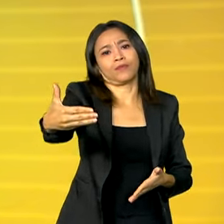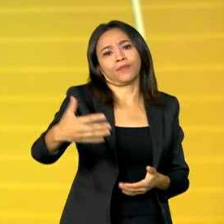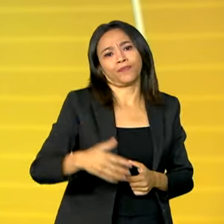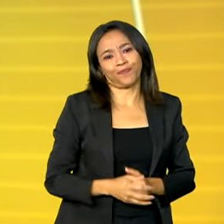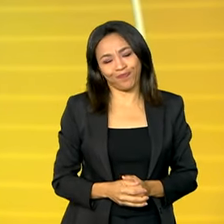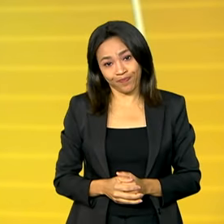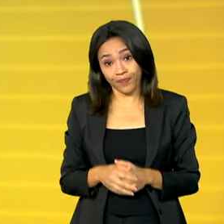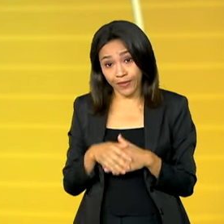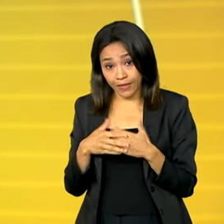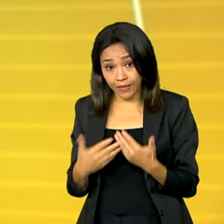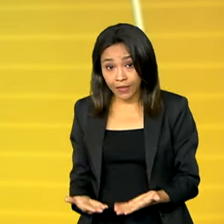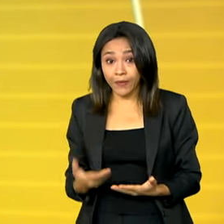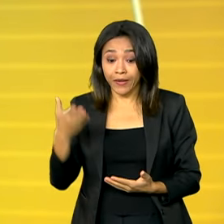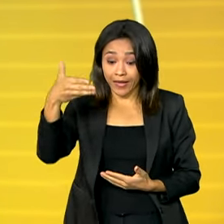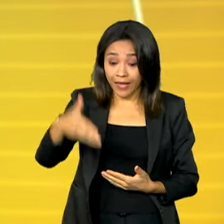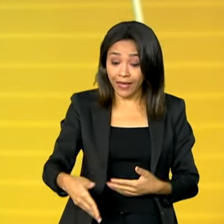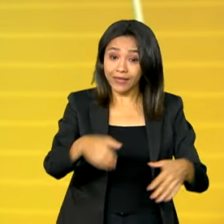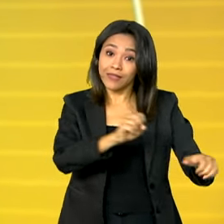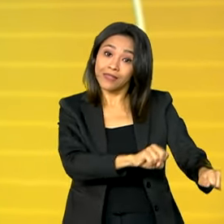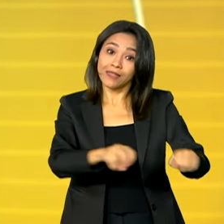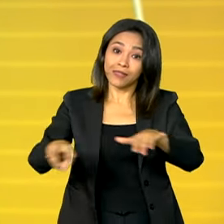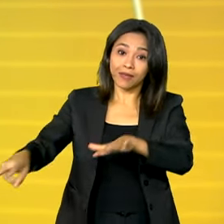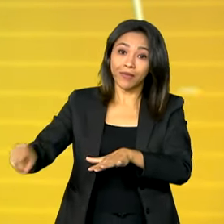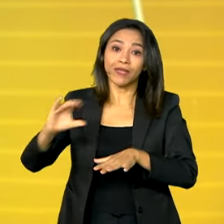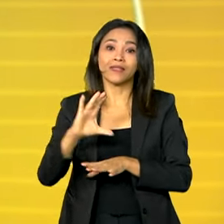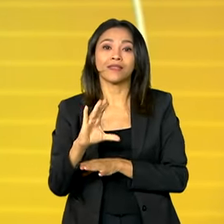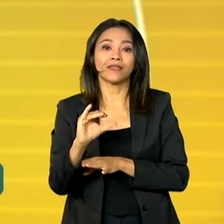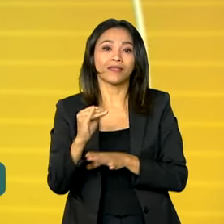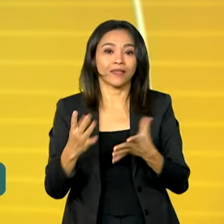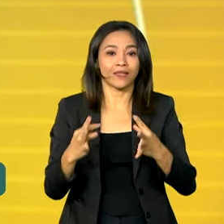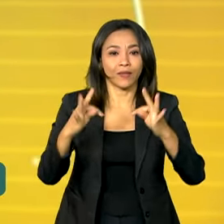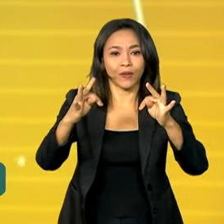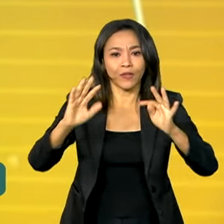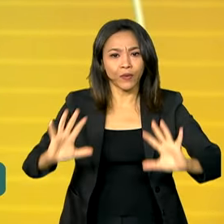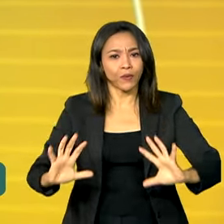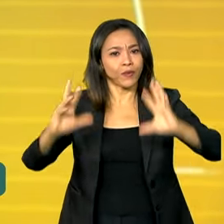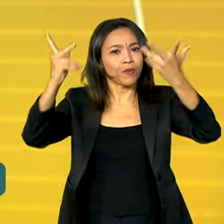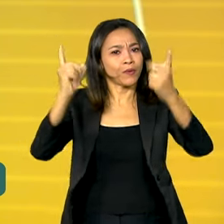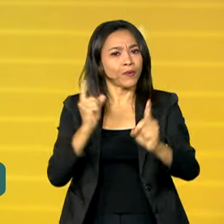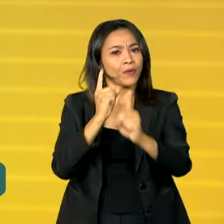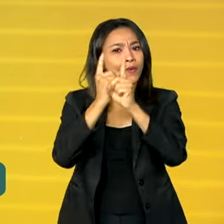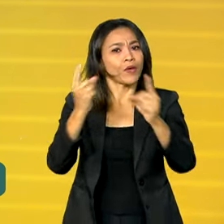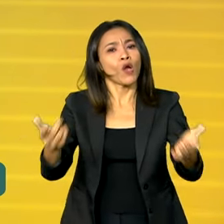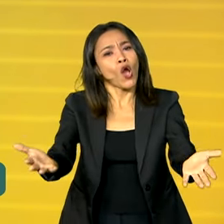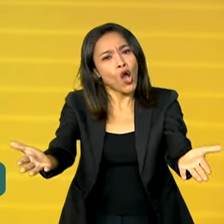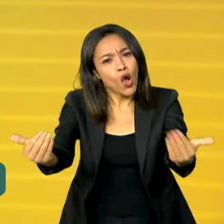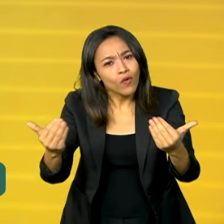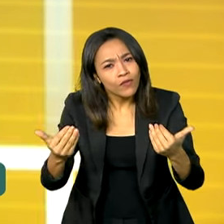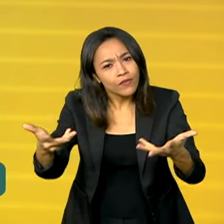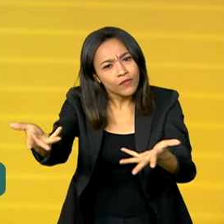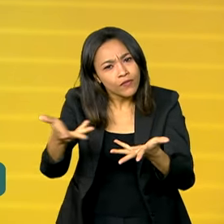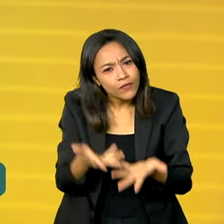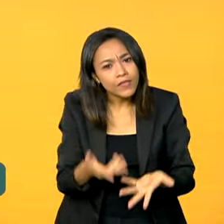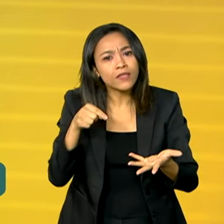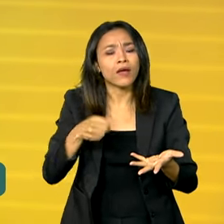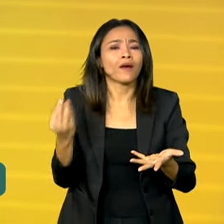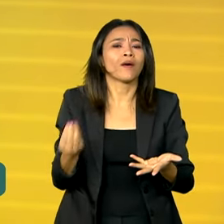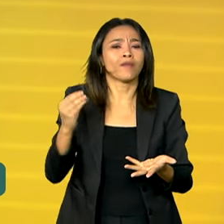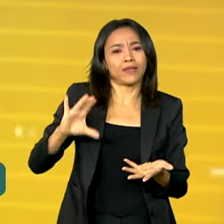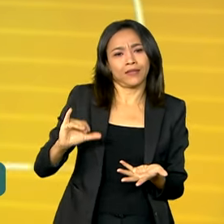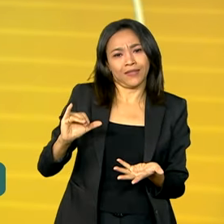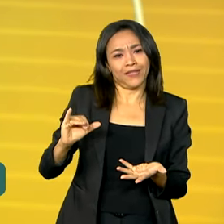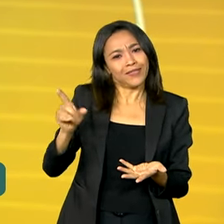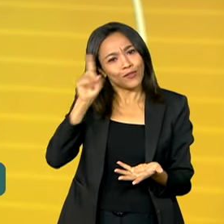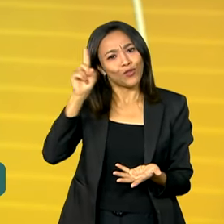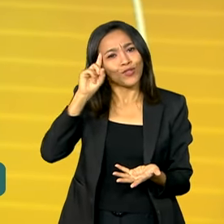Olha, a gente está na Semana Nacional de Ciência e Tecnologia. O evento convida o público a descobrir como a ciência faz parte